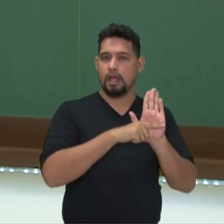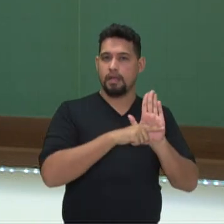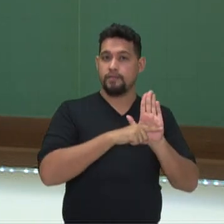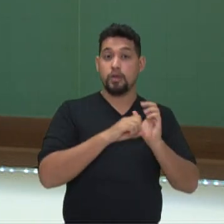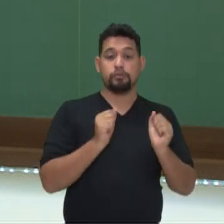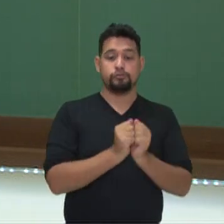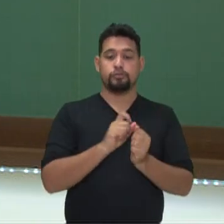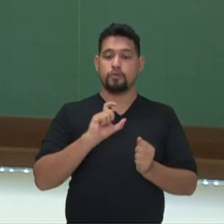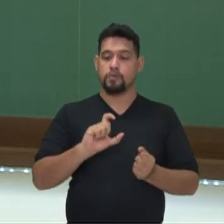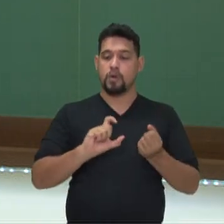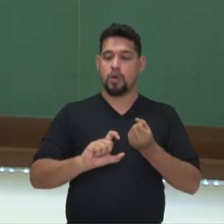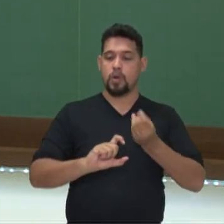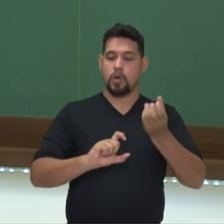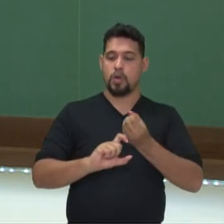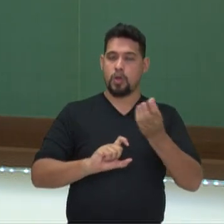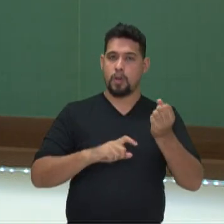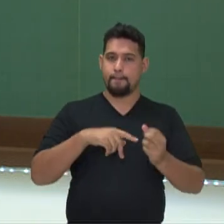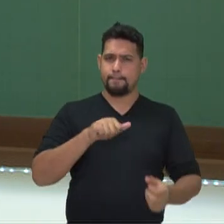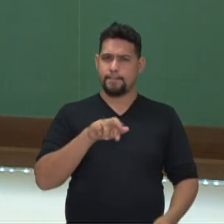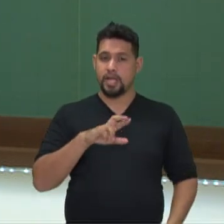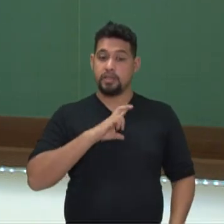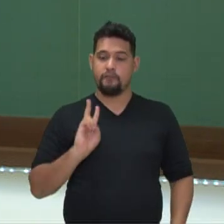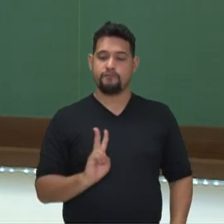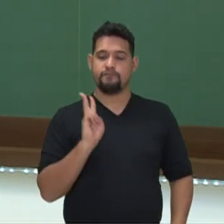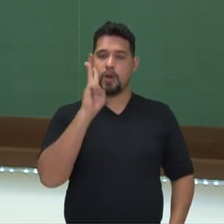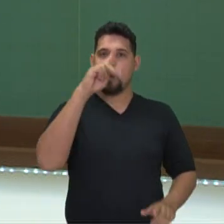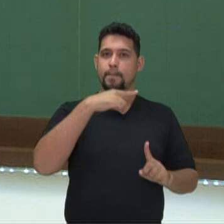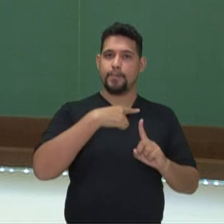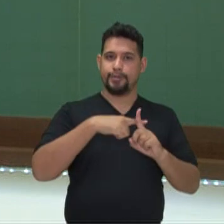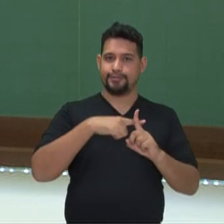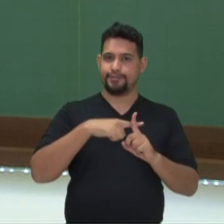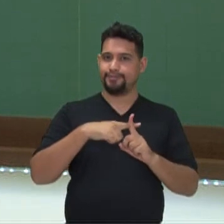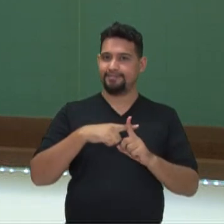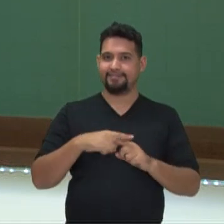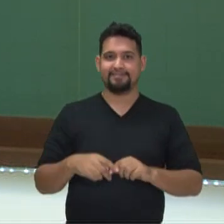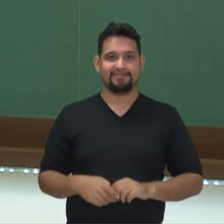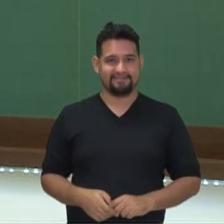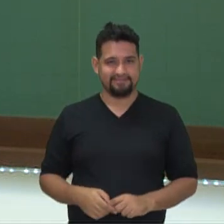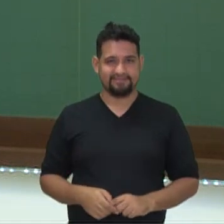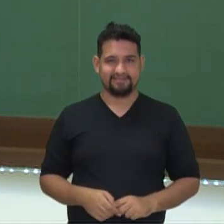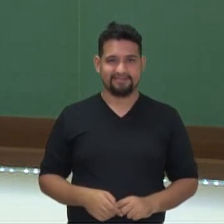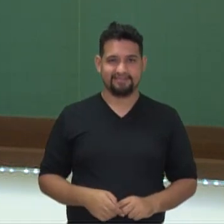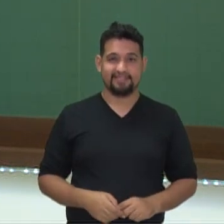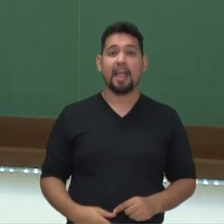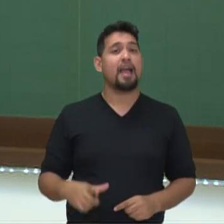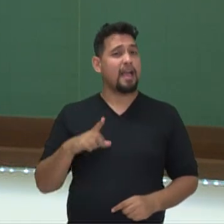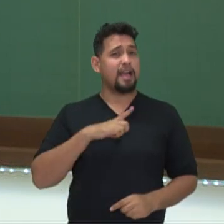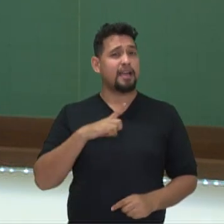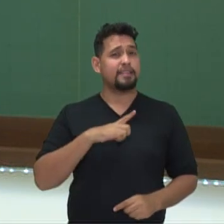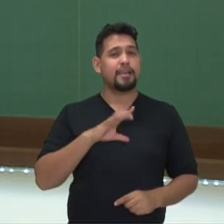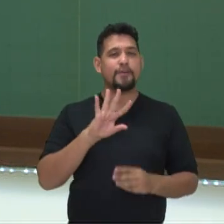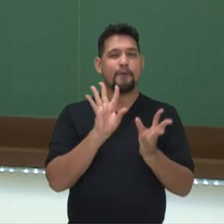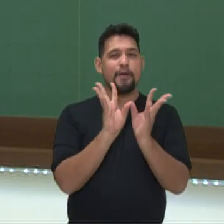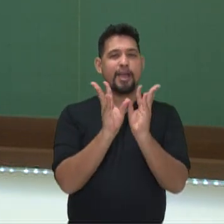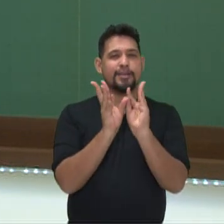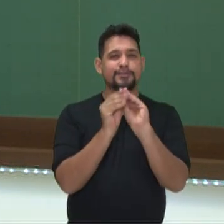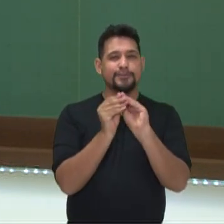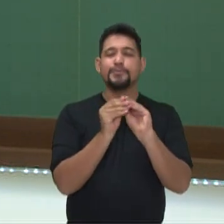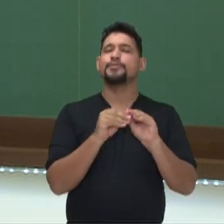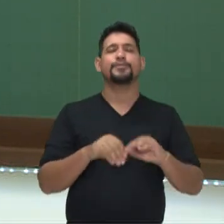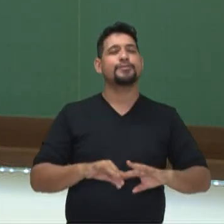expoente par gera um valor positivo, ok? Então aqui nós temos um resuminho das